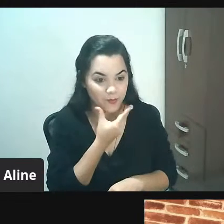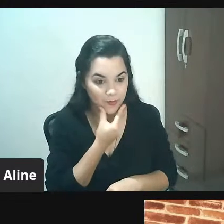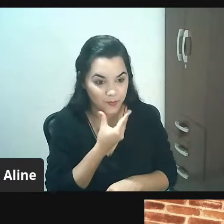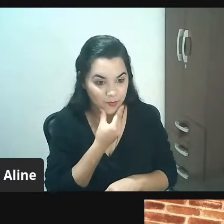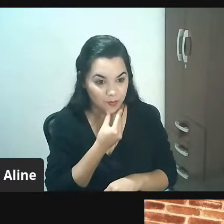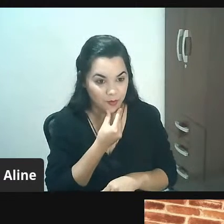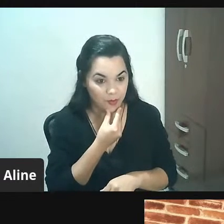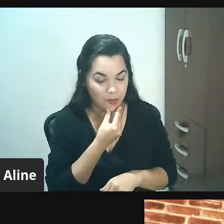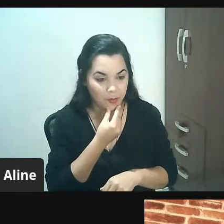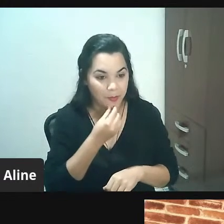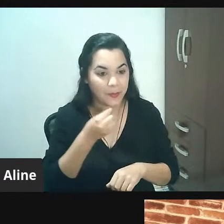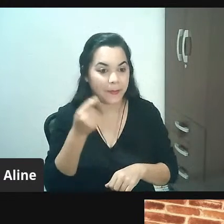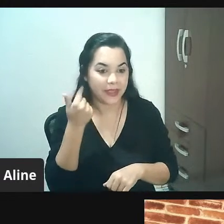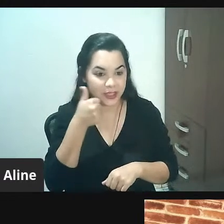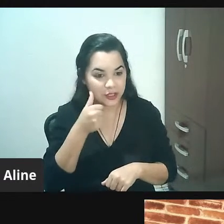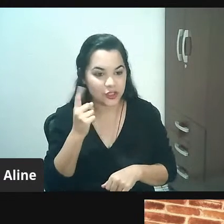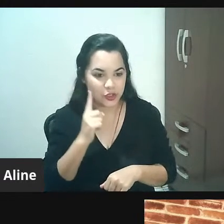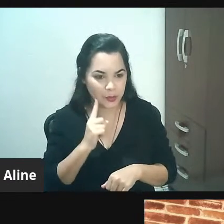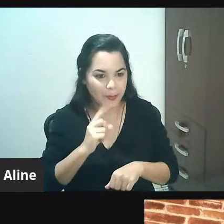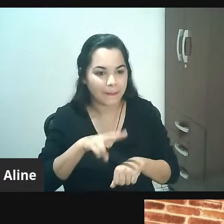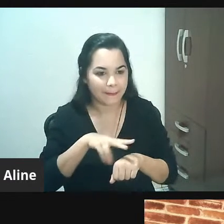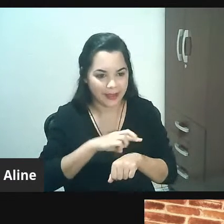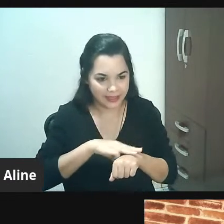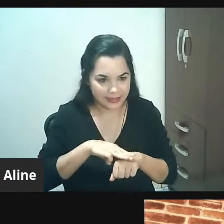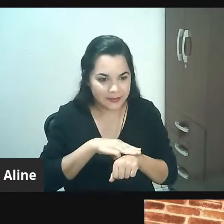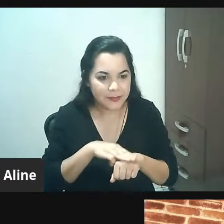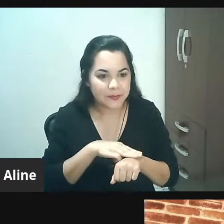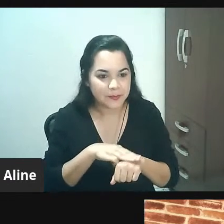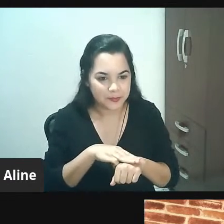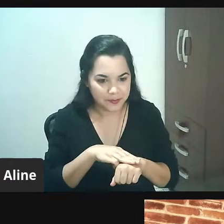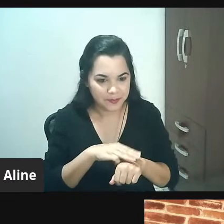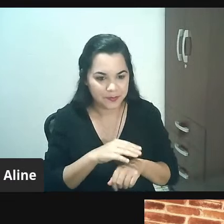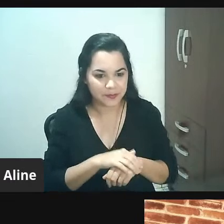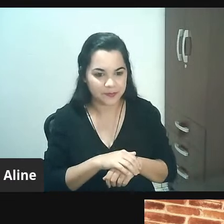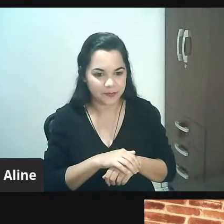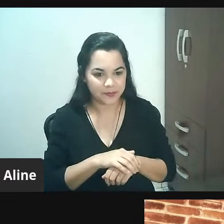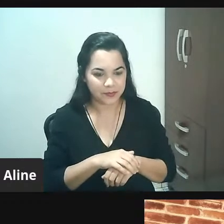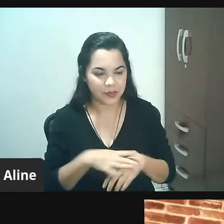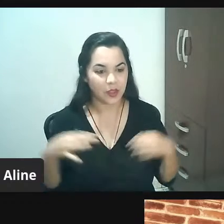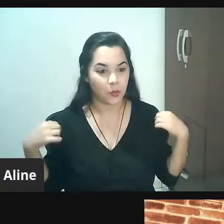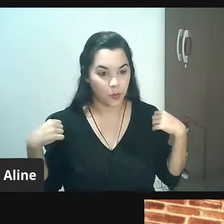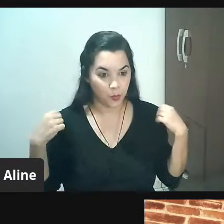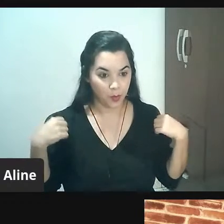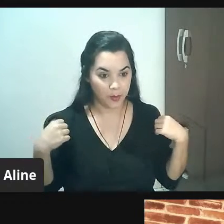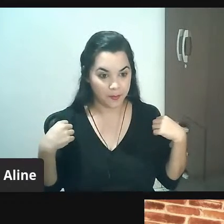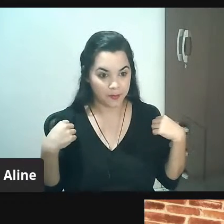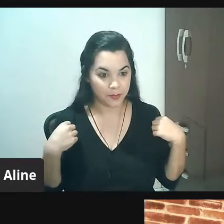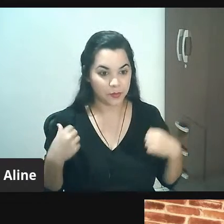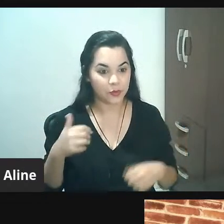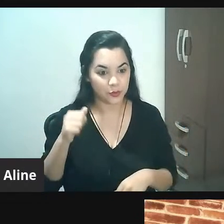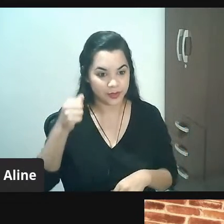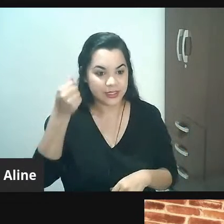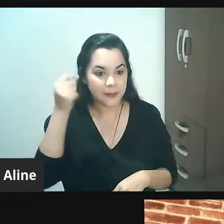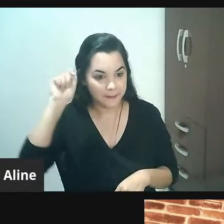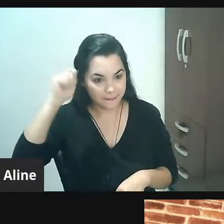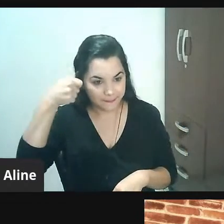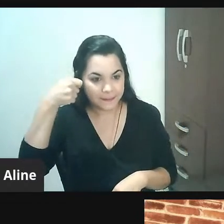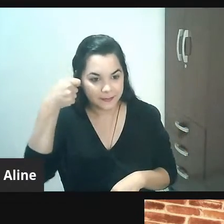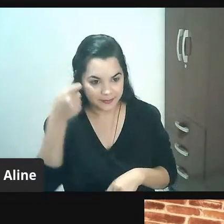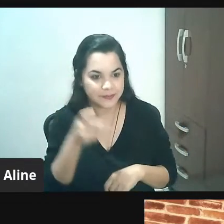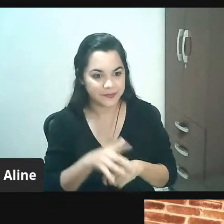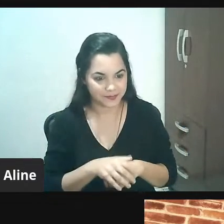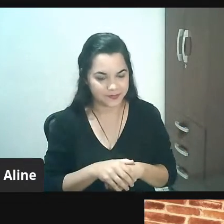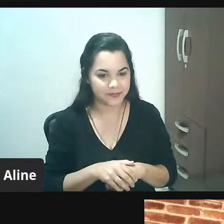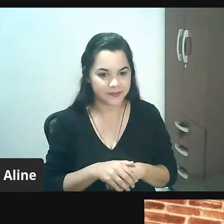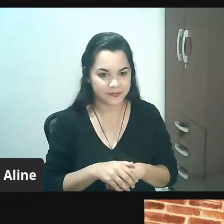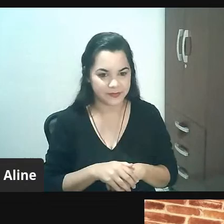moreno claro, com os cabelos escuros e ele está usando uma camisa preta. O